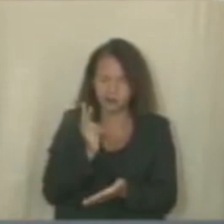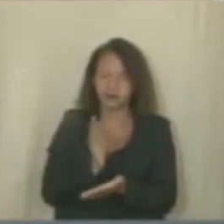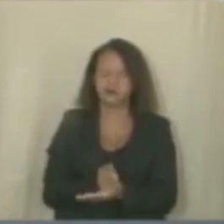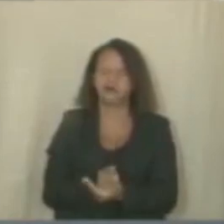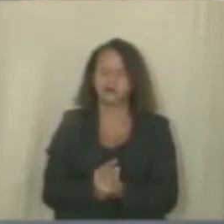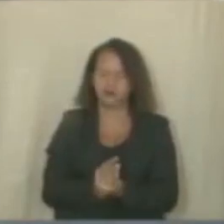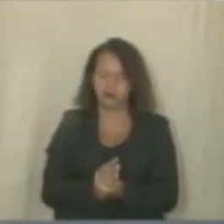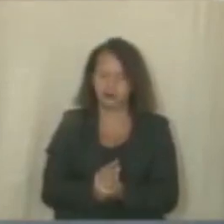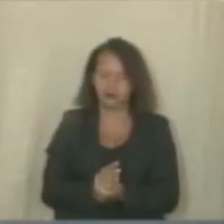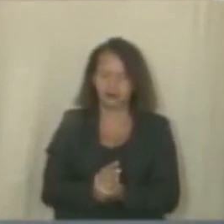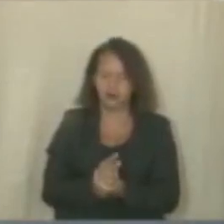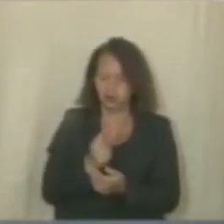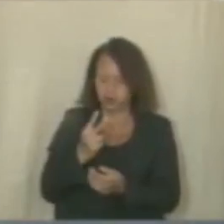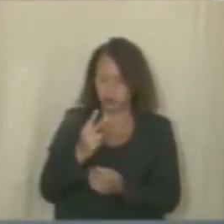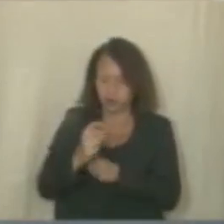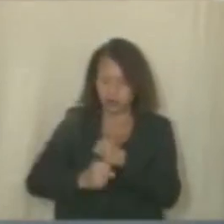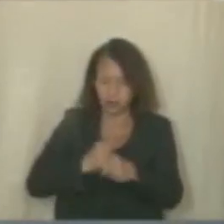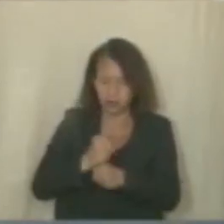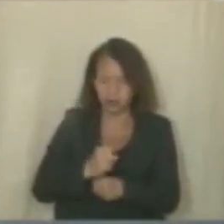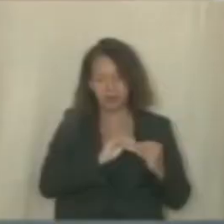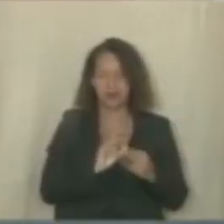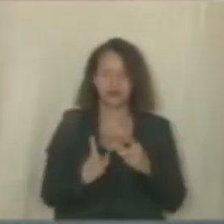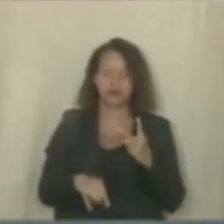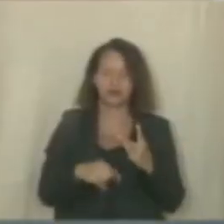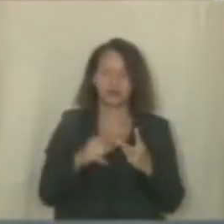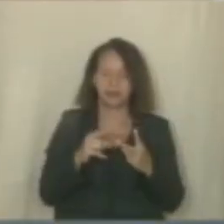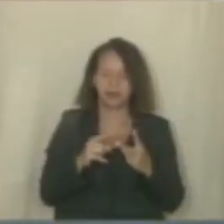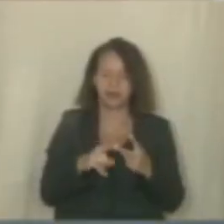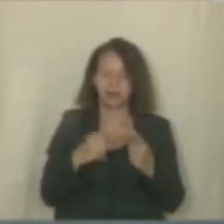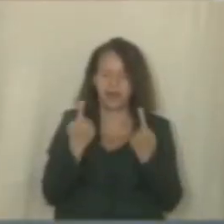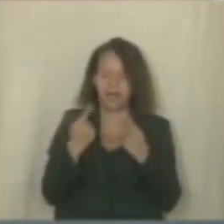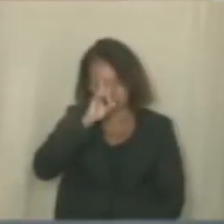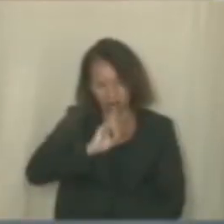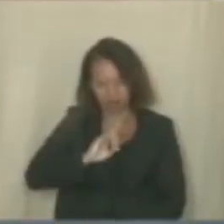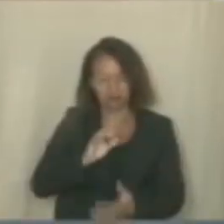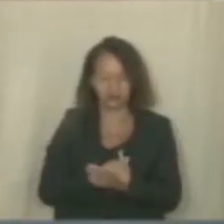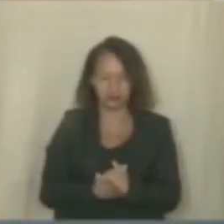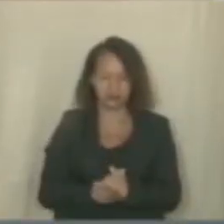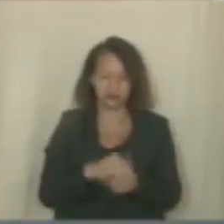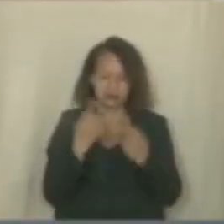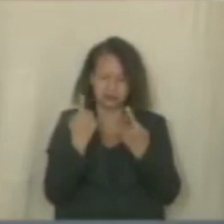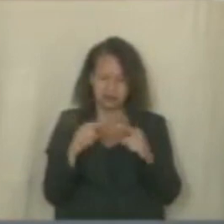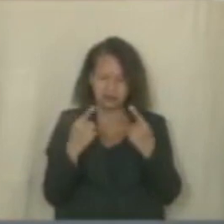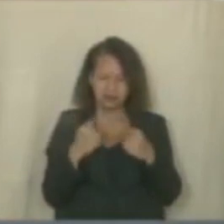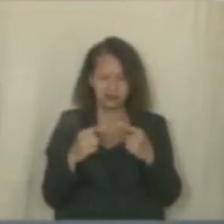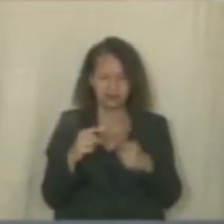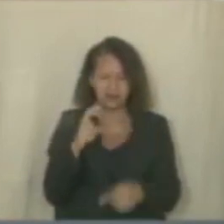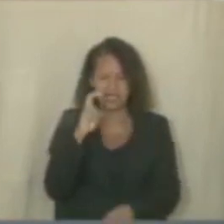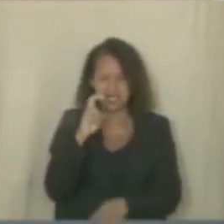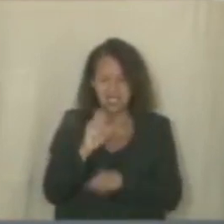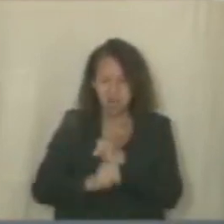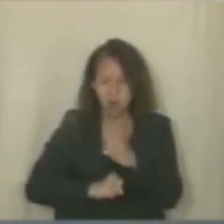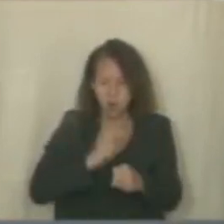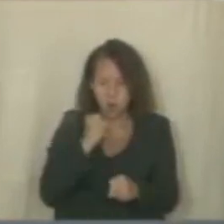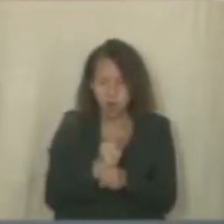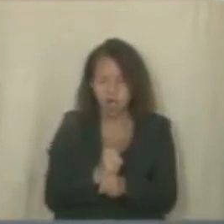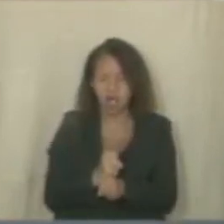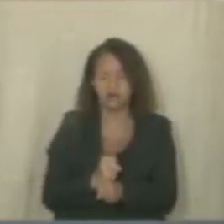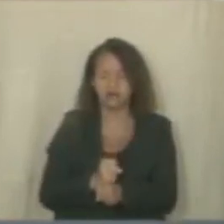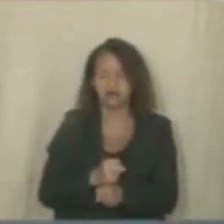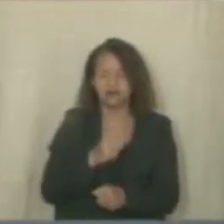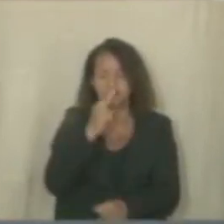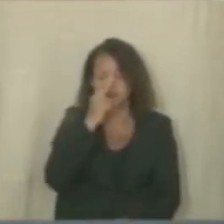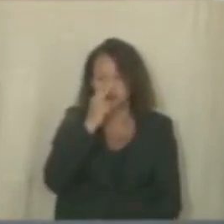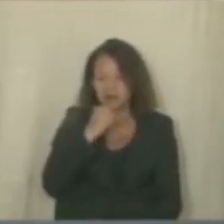de 2 anos para cá um salário mínimo Eles também estão reclamando que estão há 5 anos sem